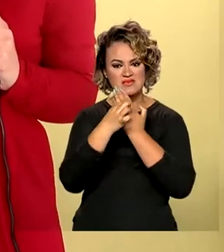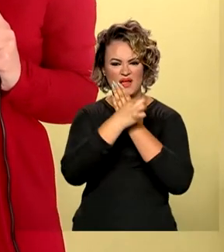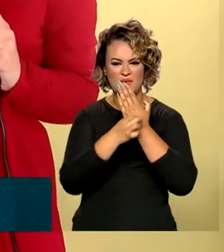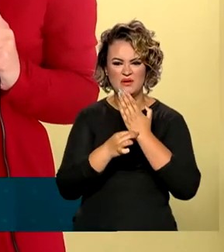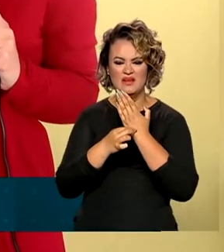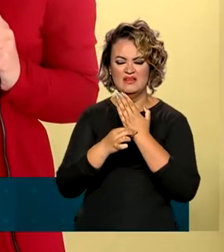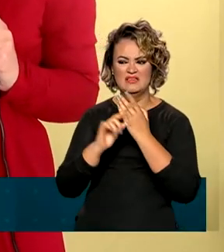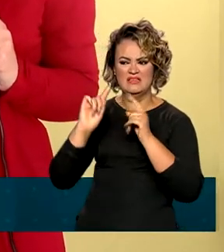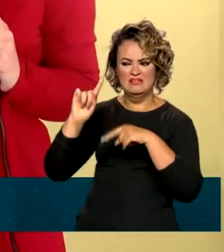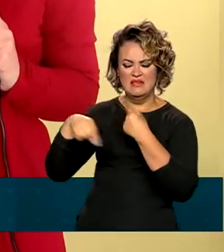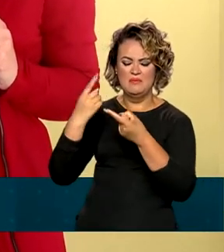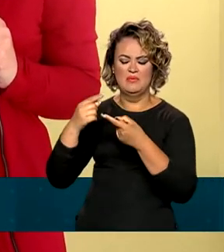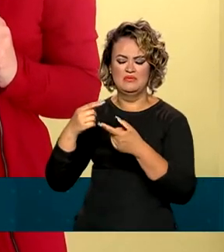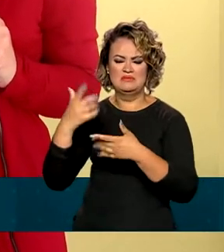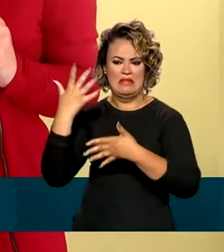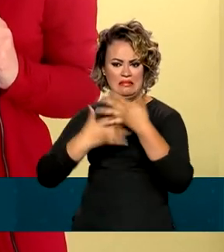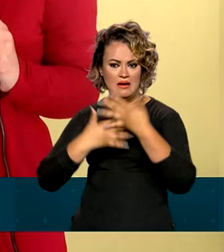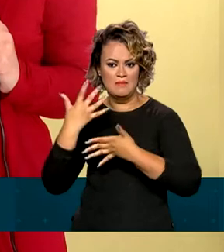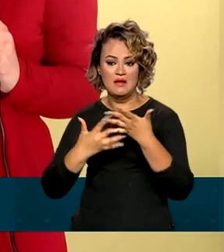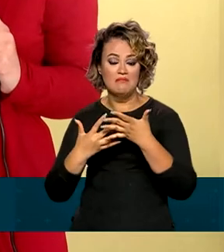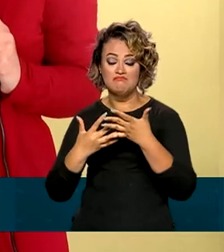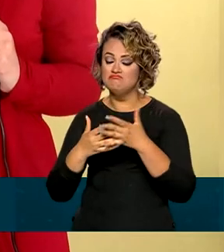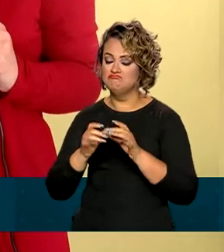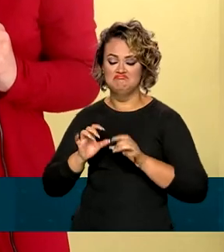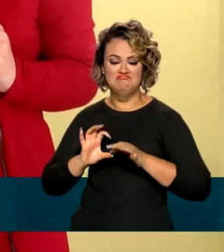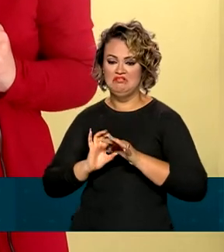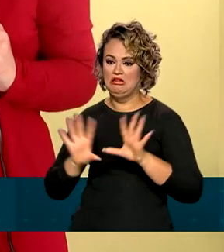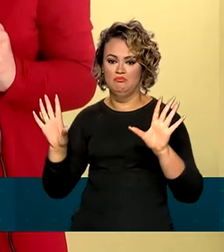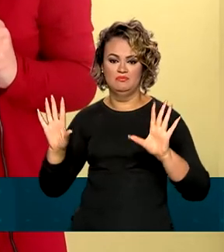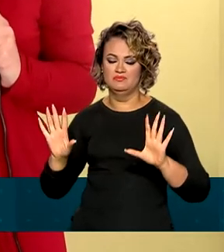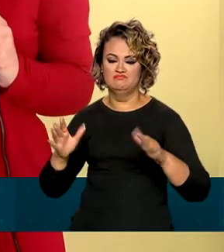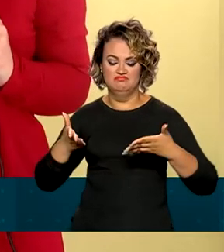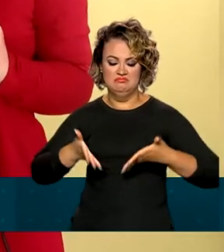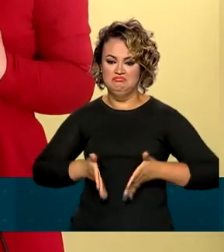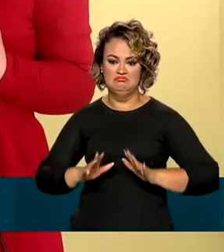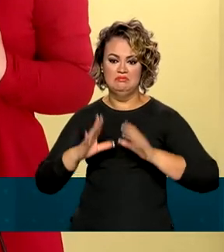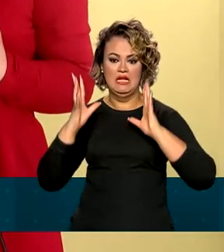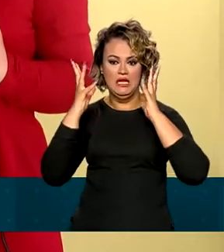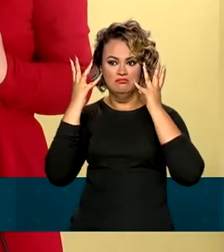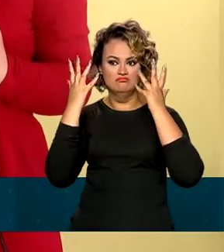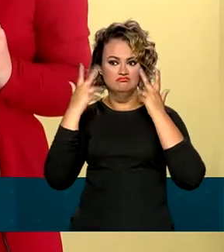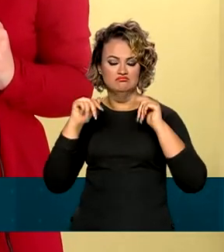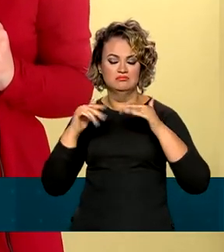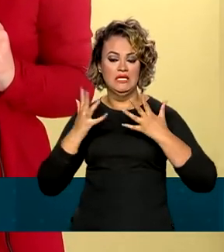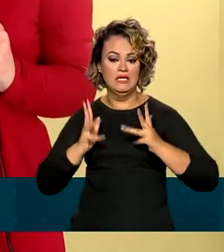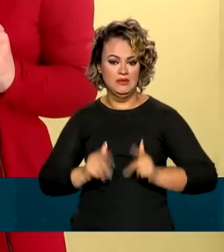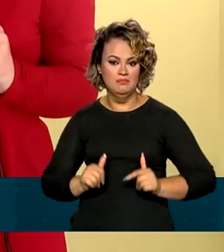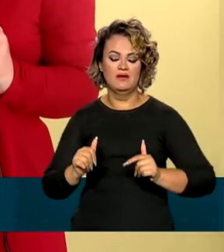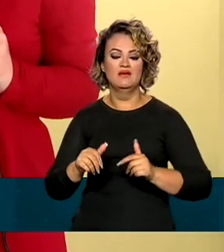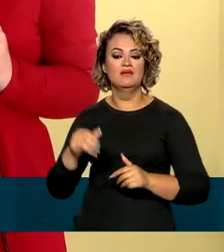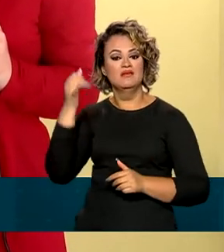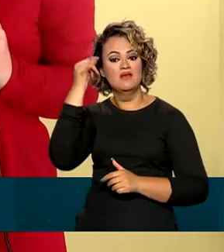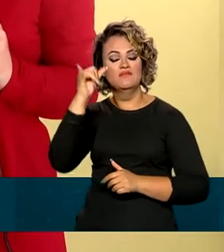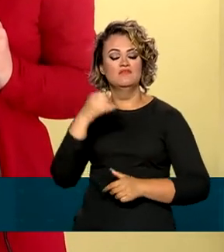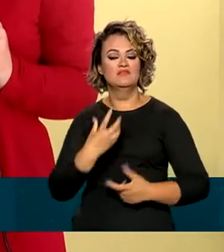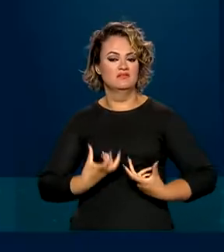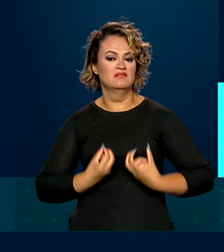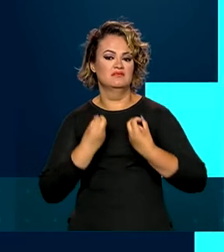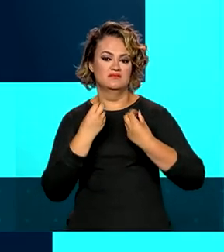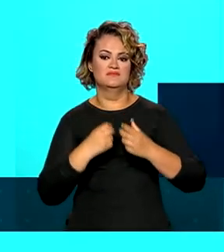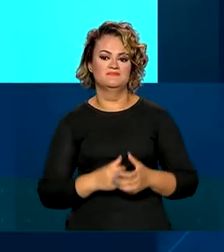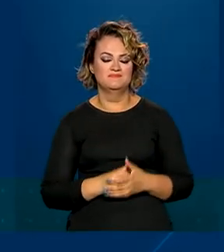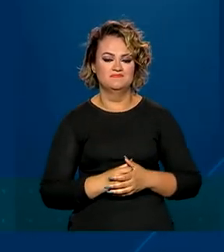lesões no material genético são eliminadas ou renovadas, diminuindo assim as chances de câncer de mama na mulher.